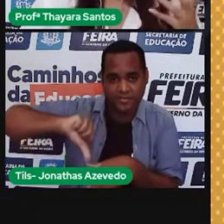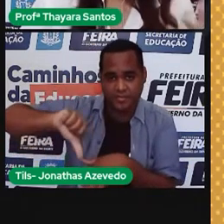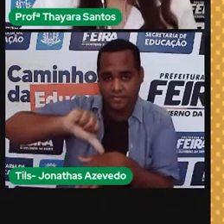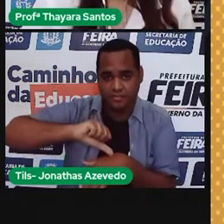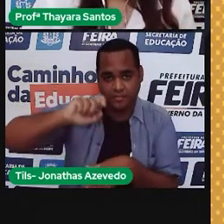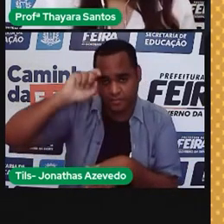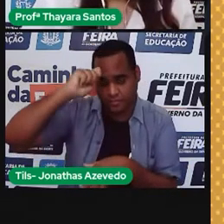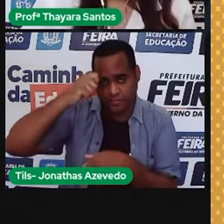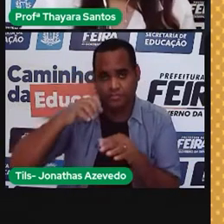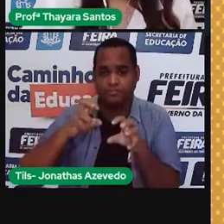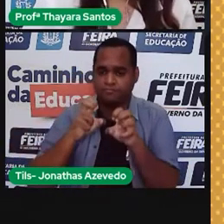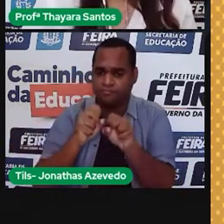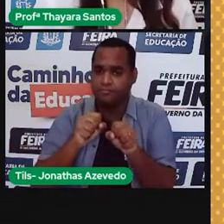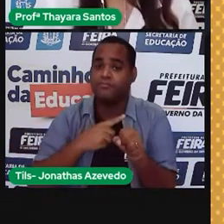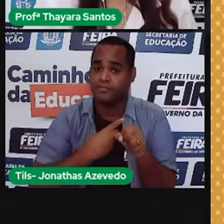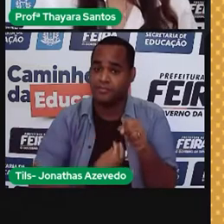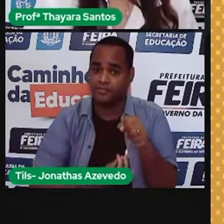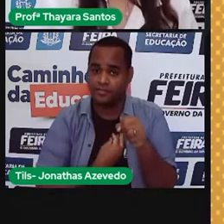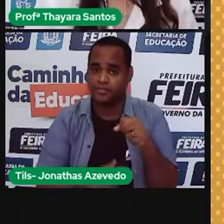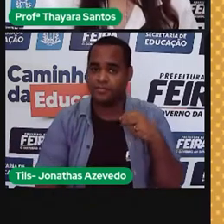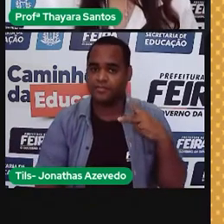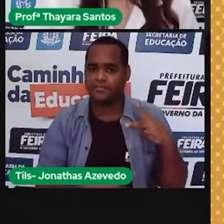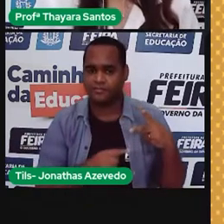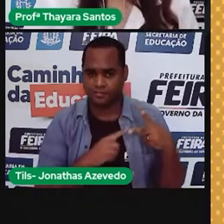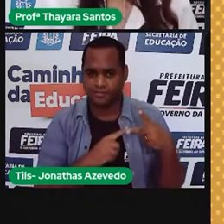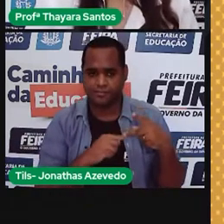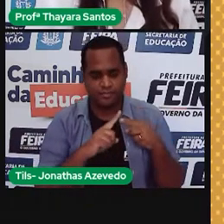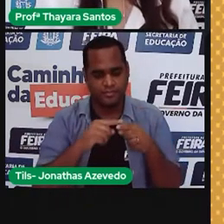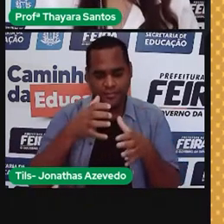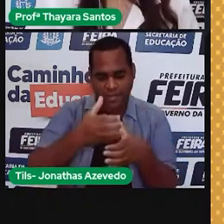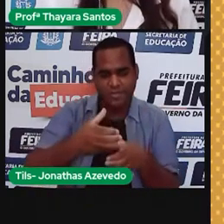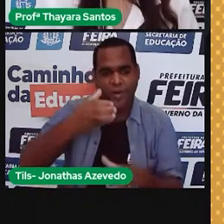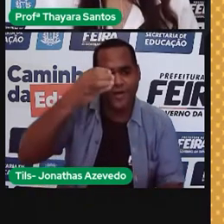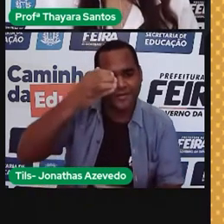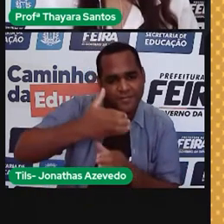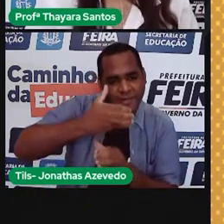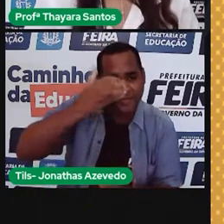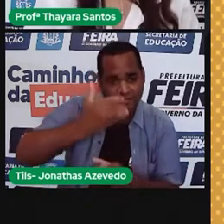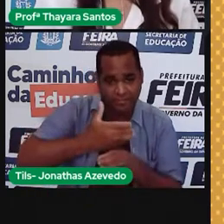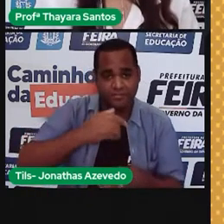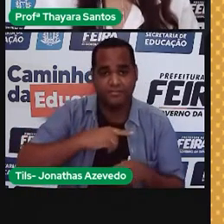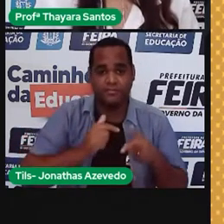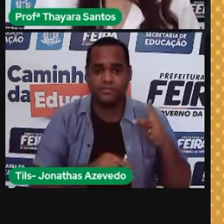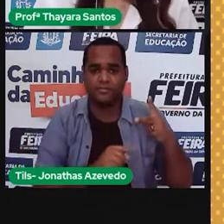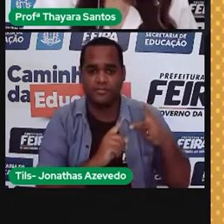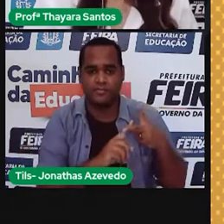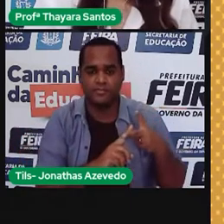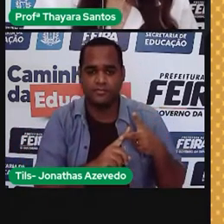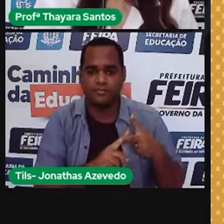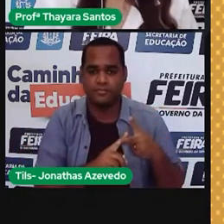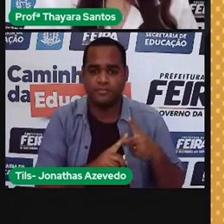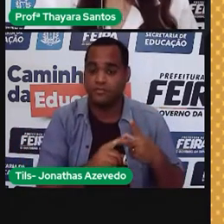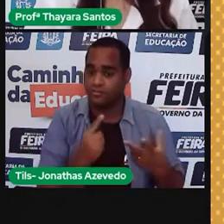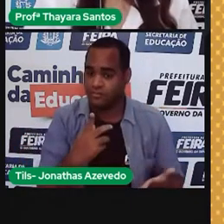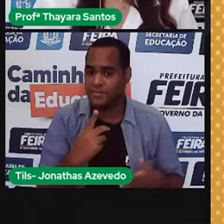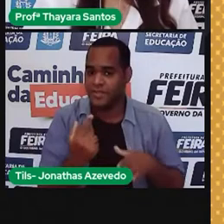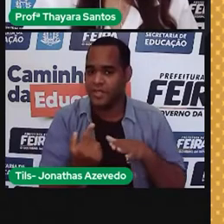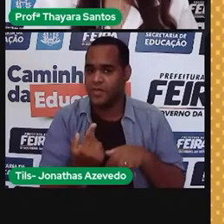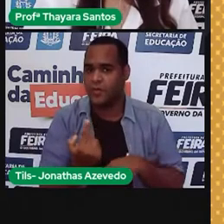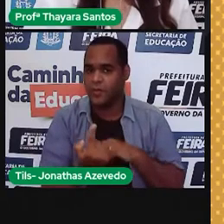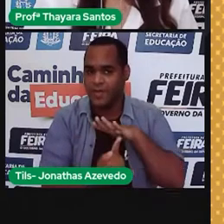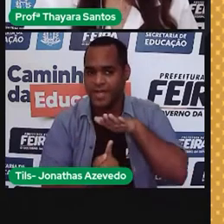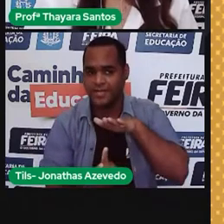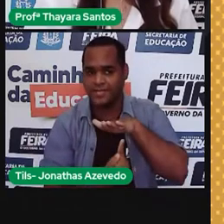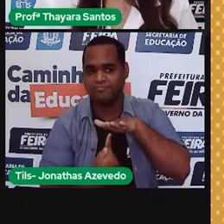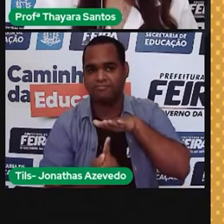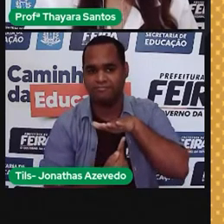bem escura, preta. Aqui estão os tonéis, os barris de petróleo. Aqui tem o gás natural que está